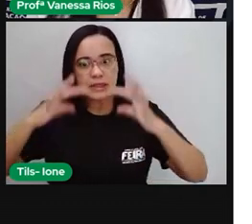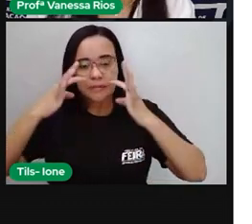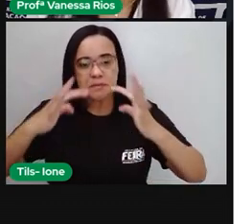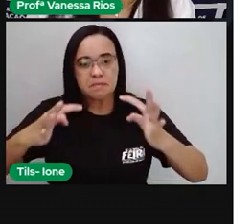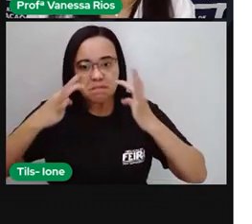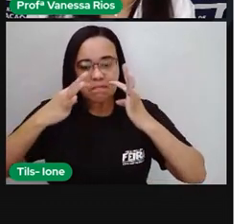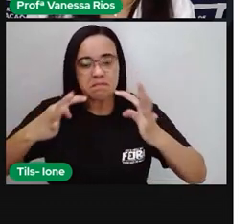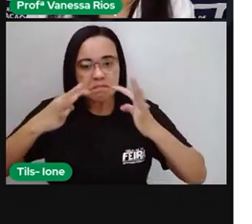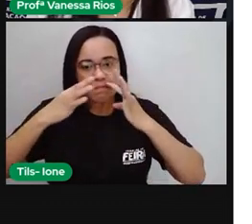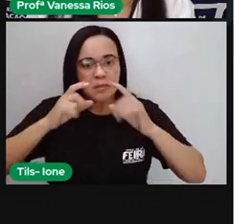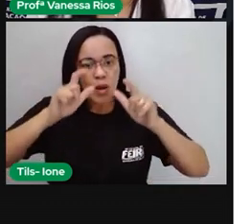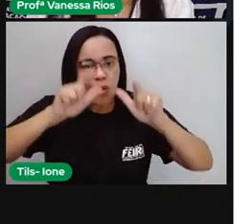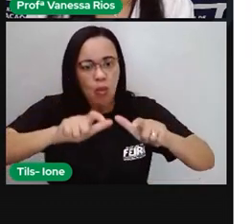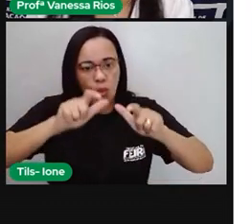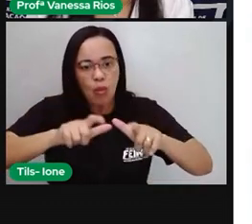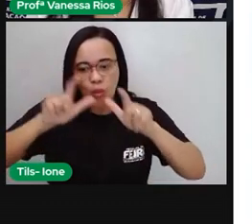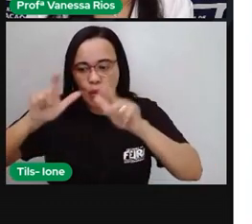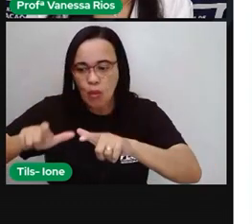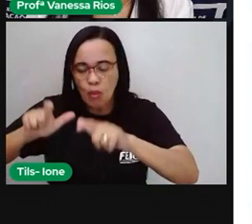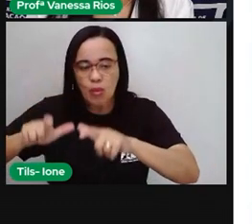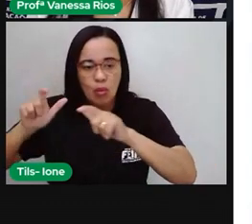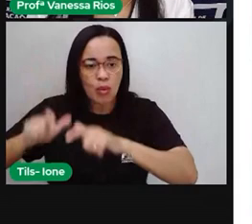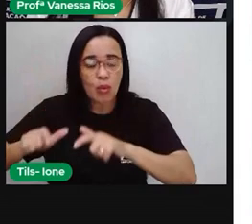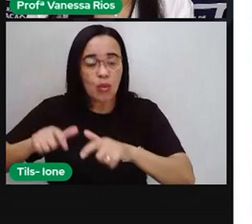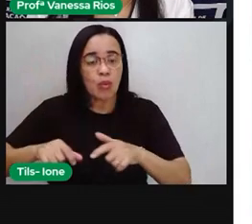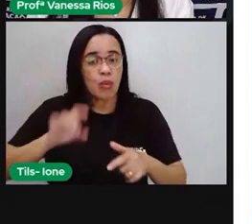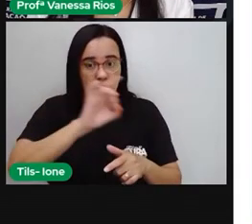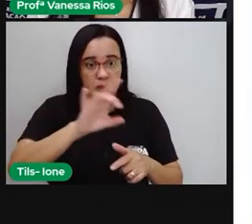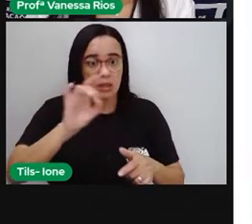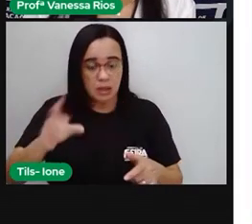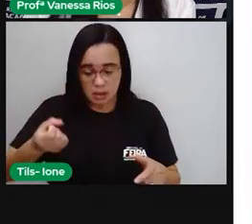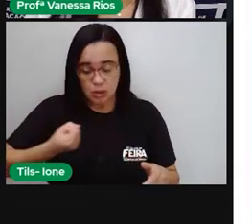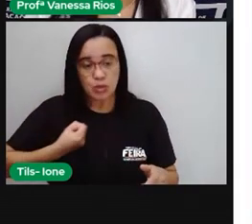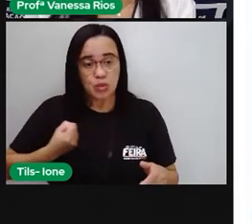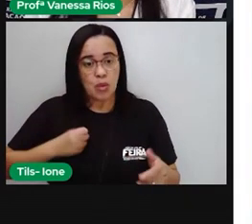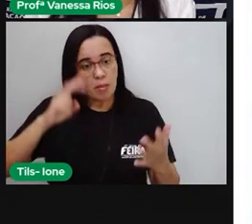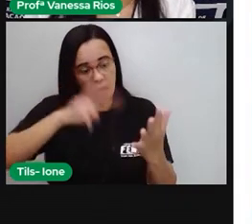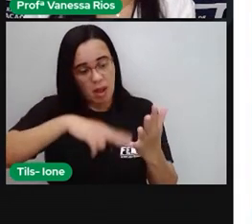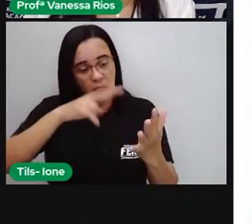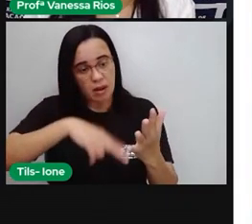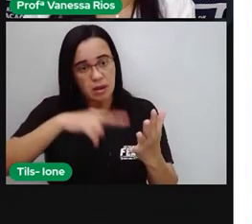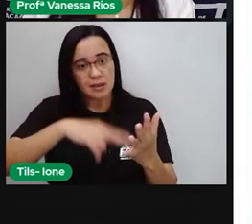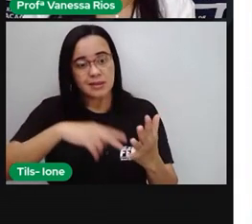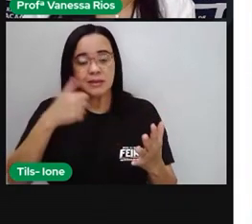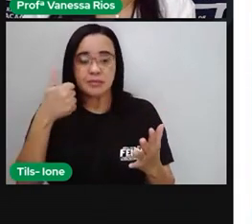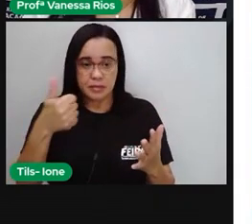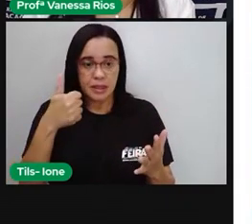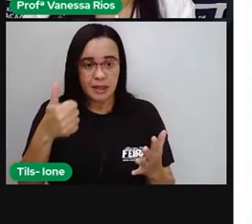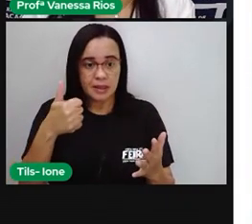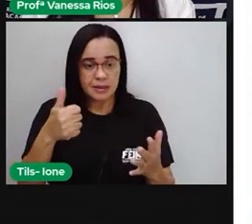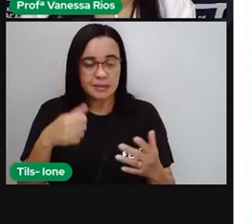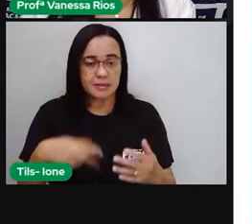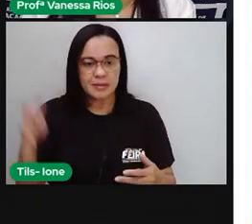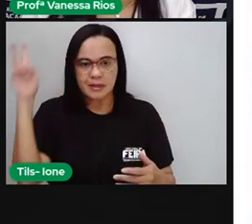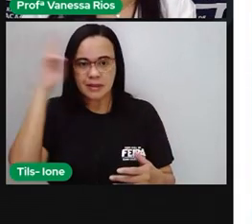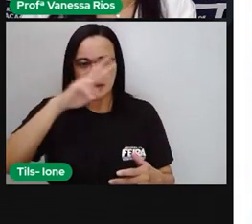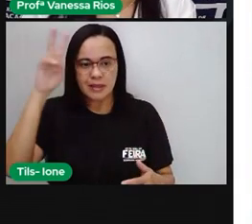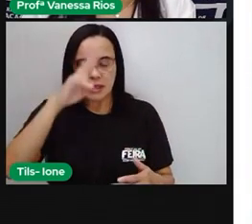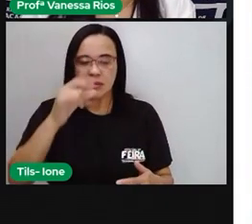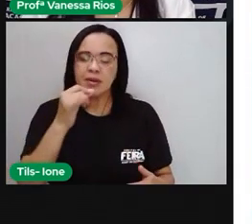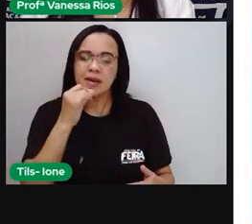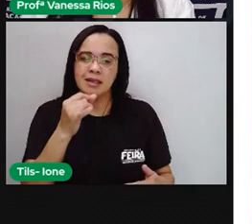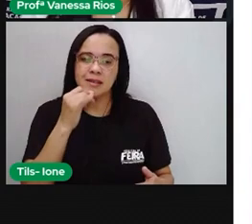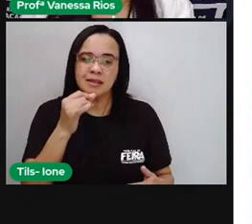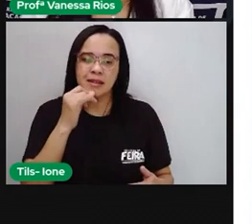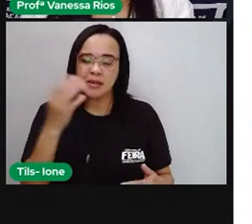posição desses números para fazer aí a leitura. Lembra aí quando a Pró utilizou o exemplo, né? Para mostrar